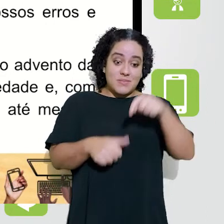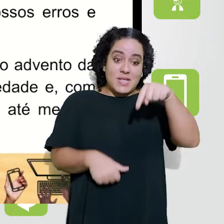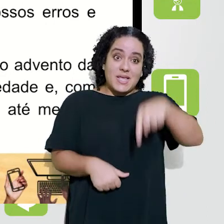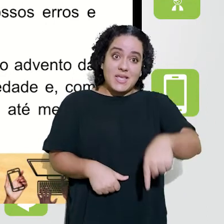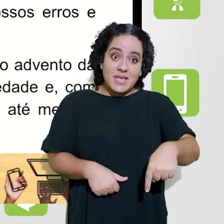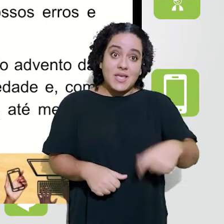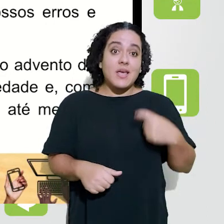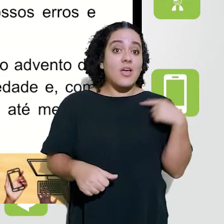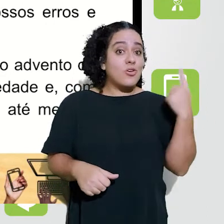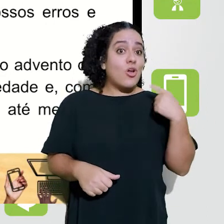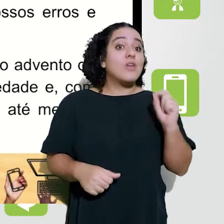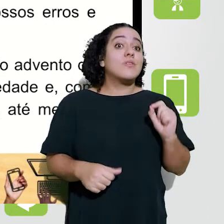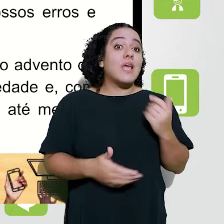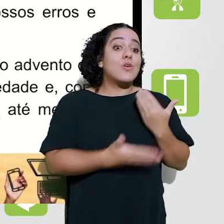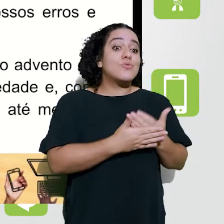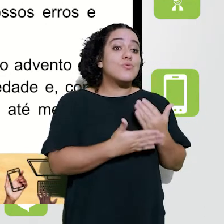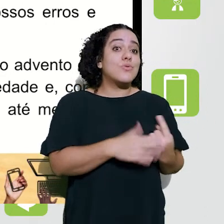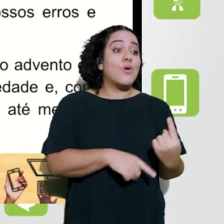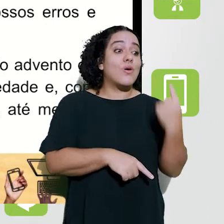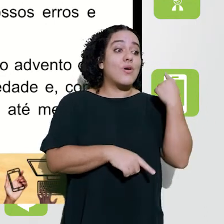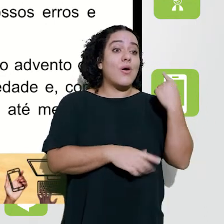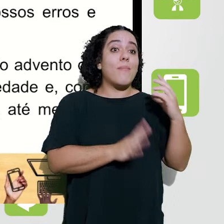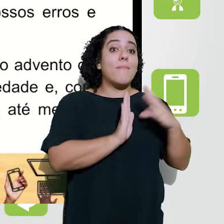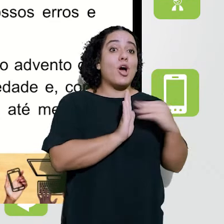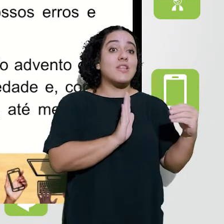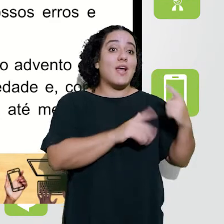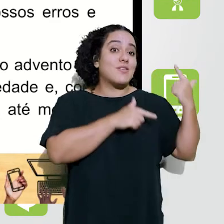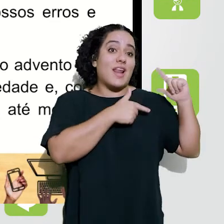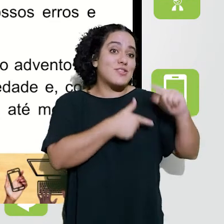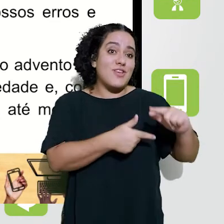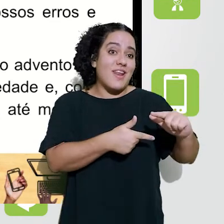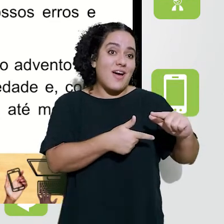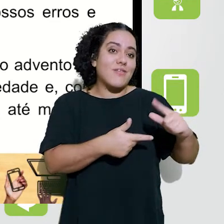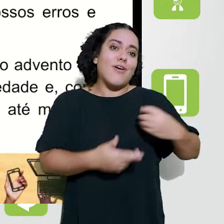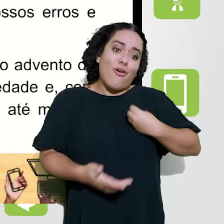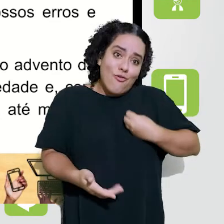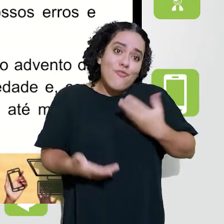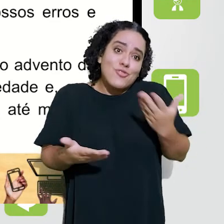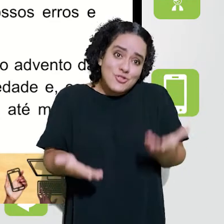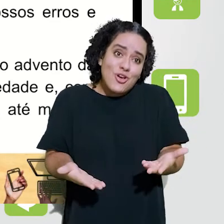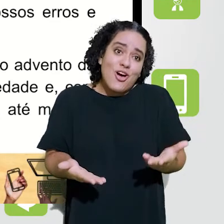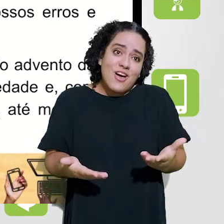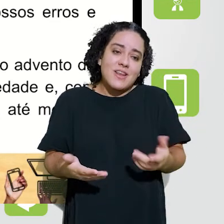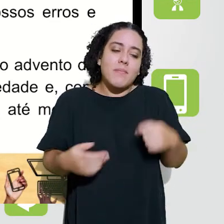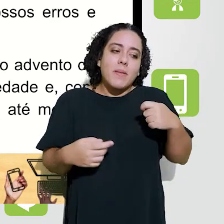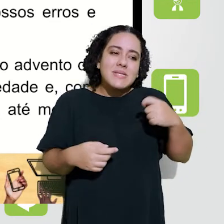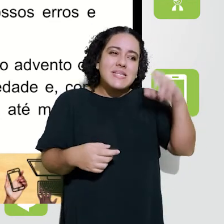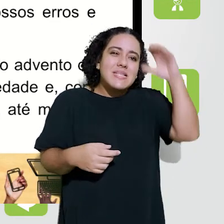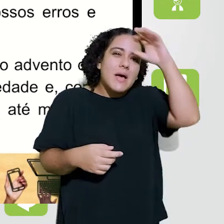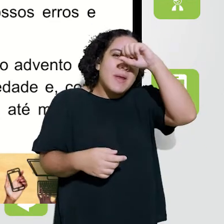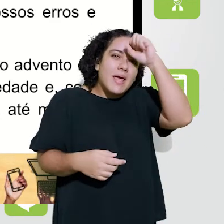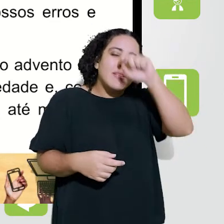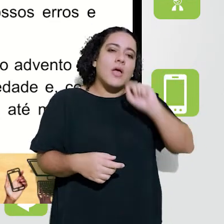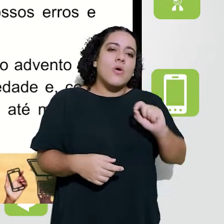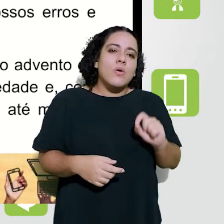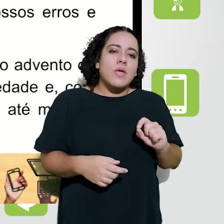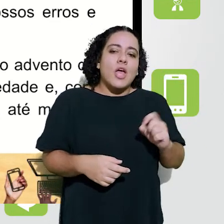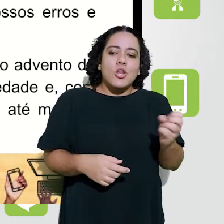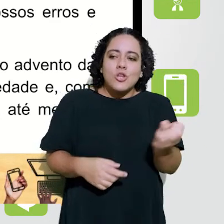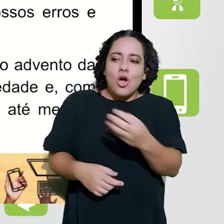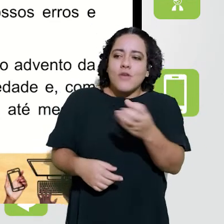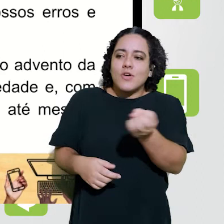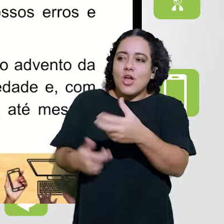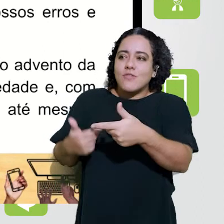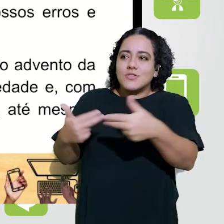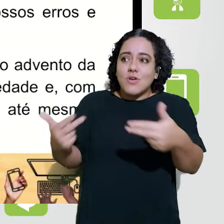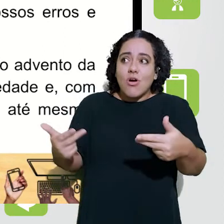Se hoje nós estamos aqui, nós fomos formados no modelo tradicional, muita coisa deu certo. Mas a gente precisa